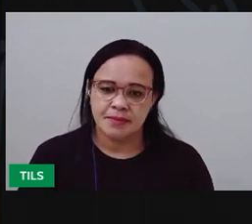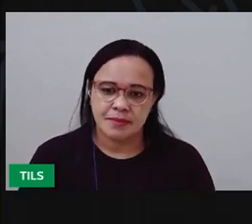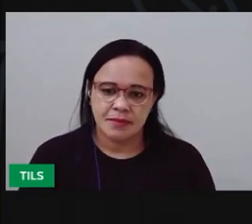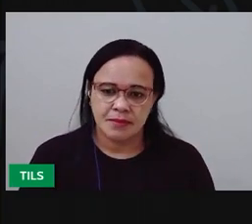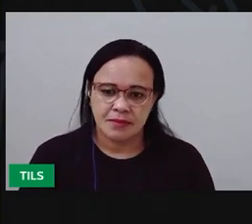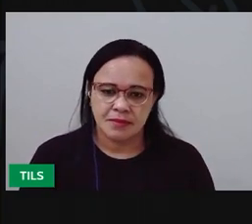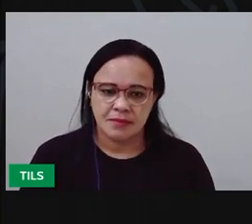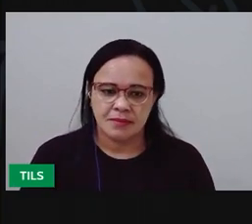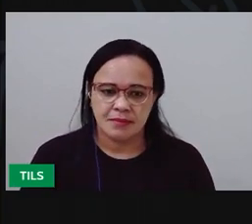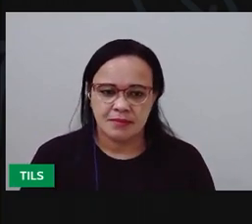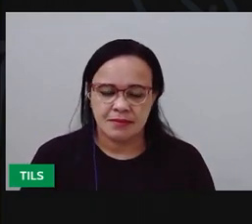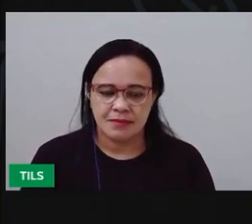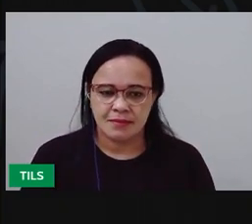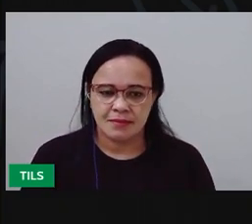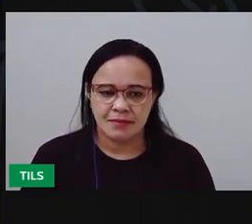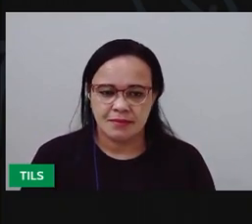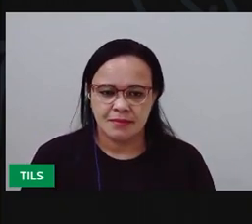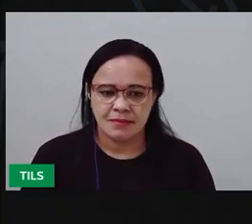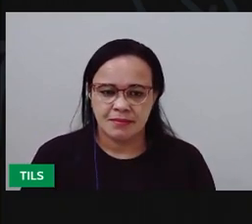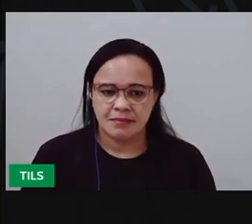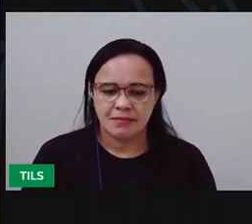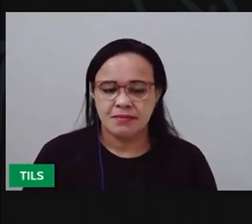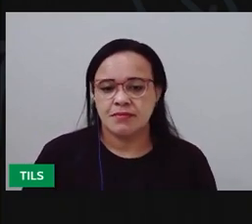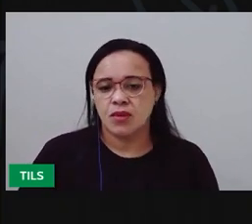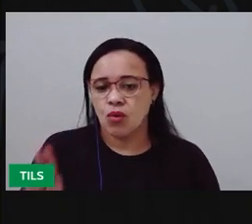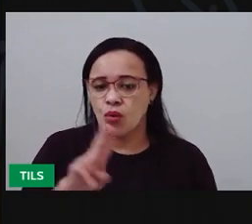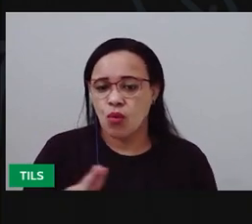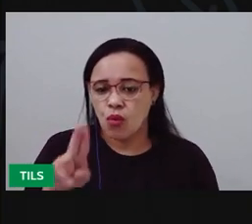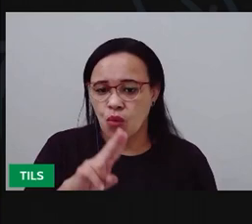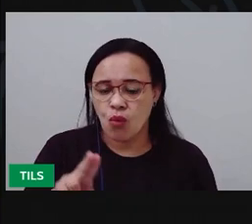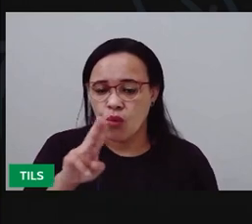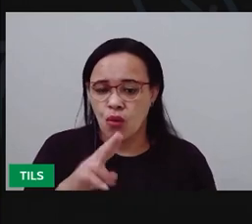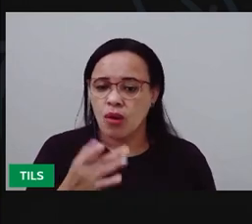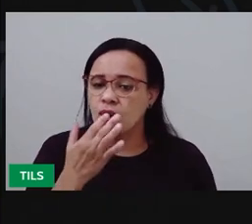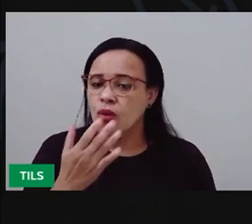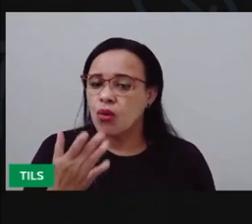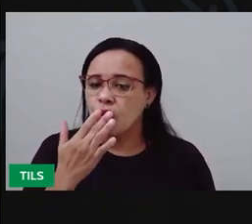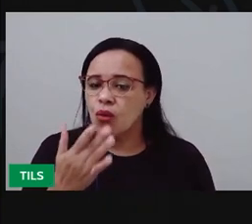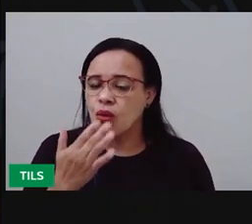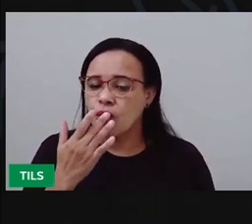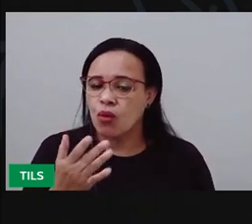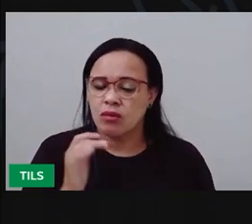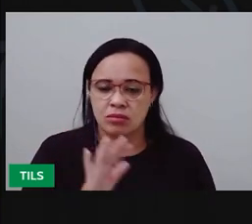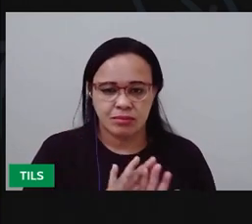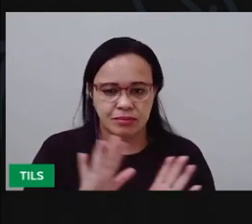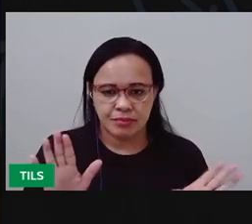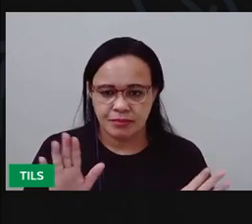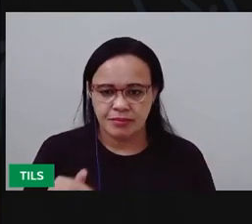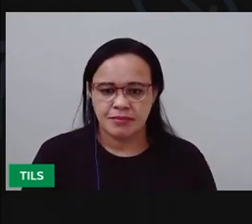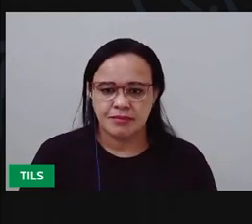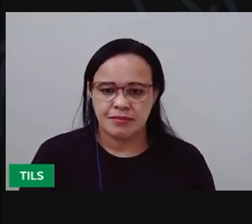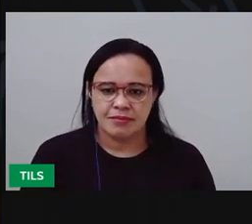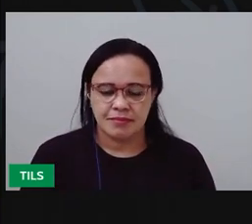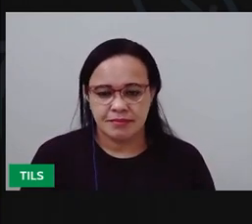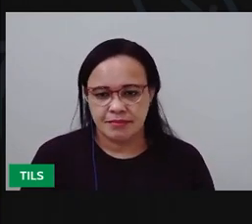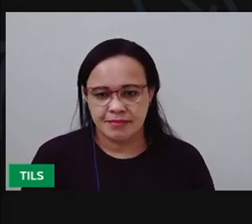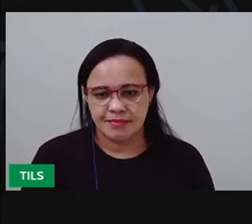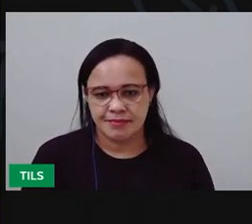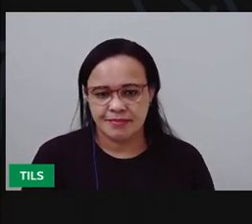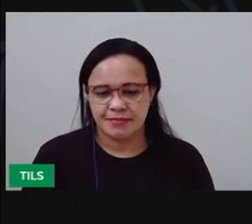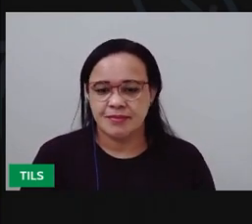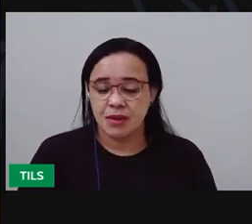Que aí você usa essa parte para passar na tinta e fazer a pintura. Então vamos lá